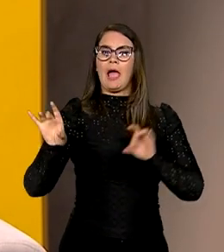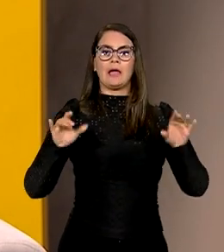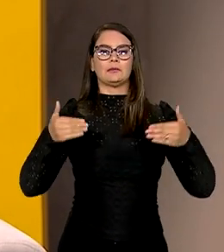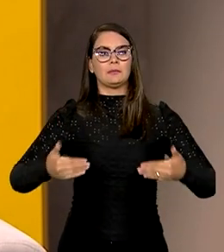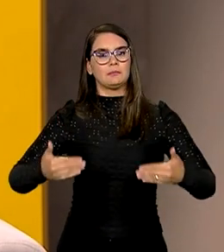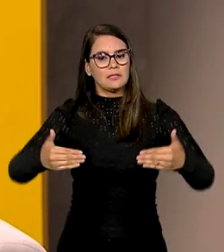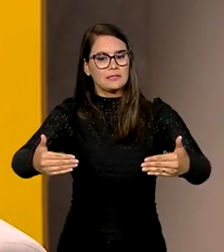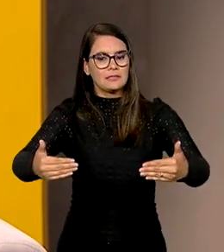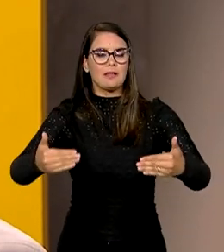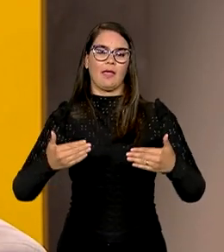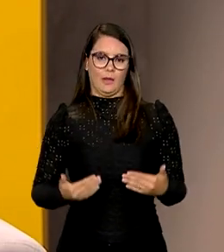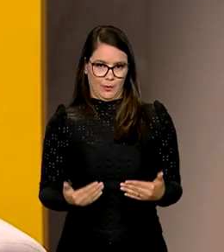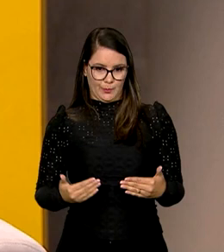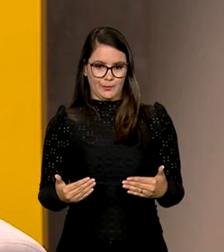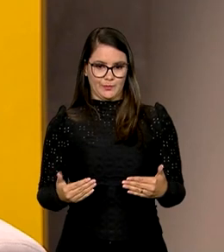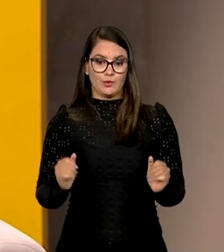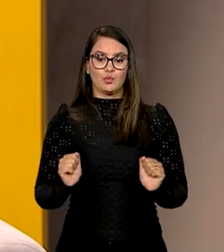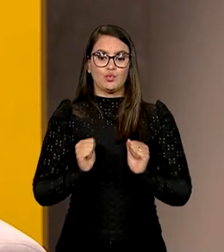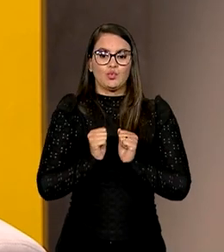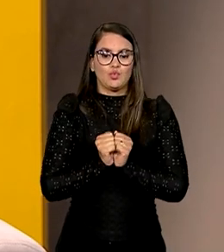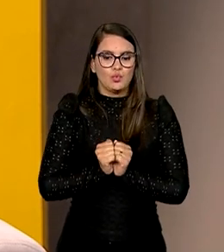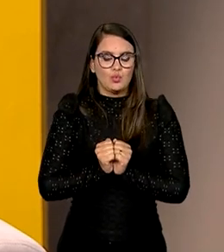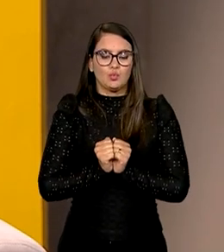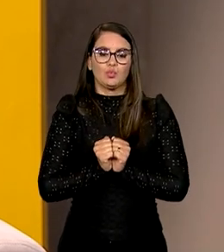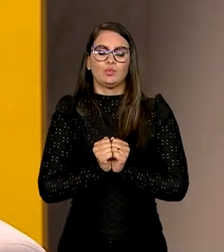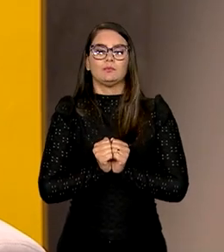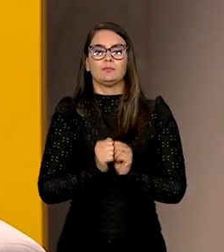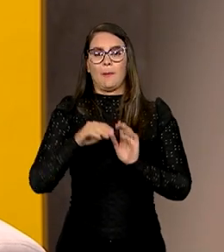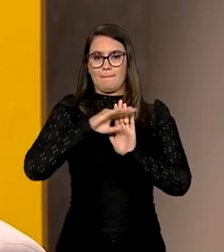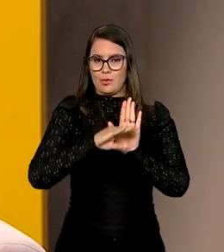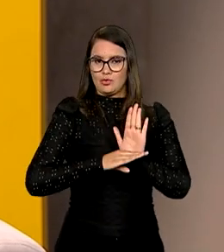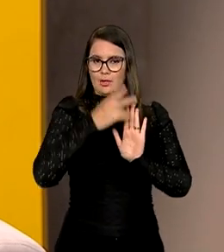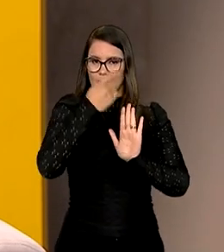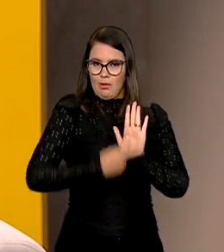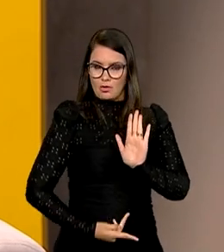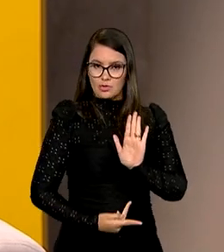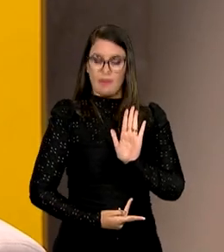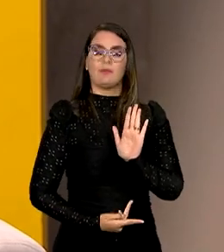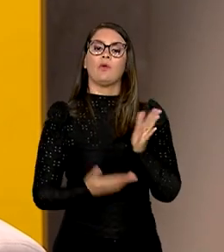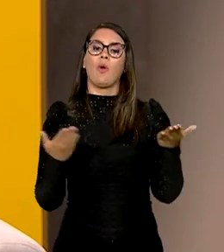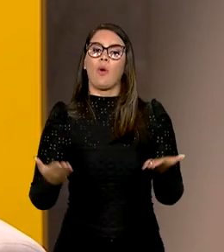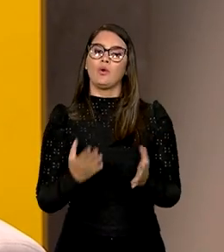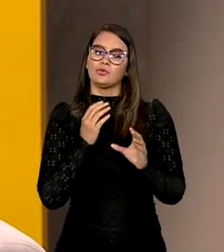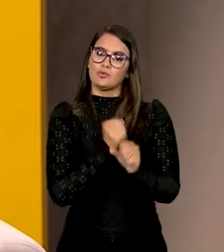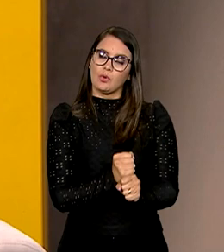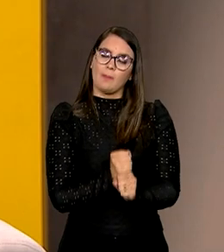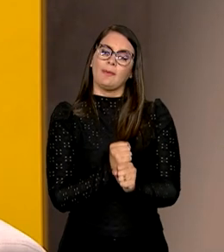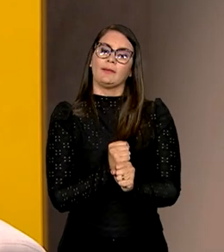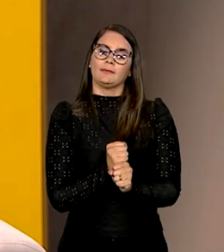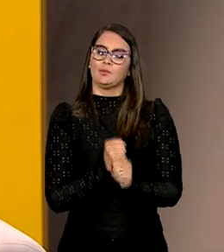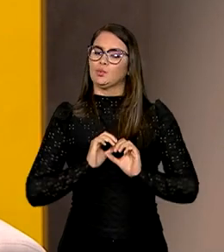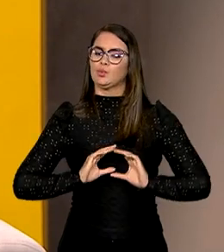Nós juntamos os programas, os projetos dos ministérios, hoje nós estamos disponibilizando